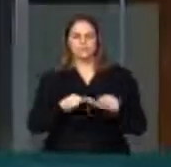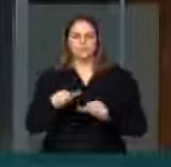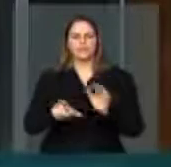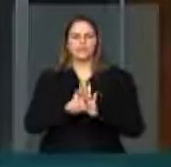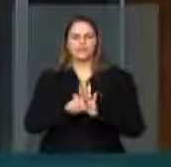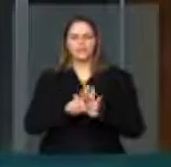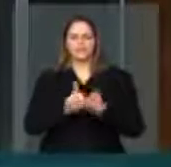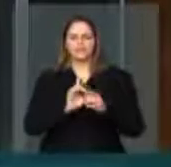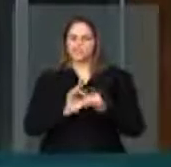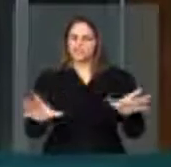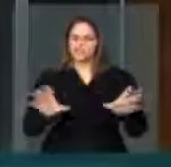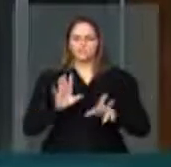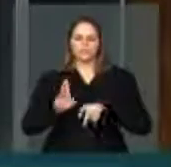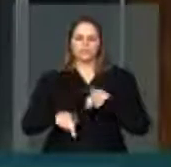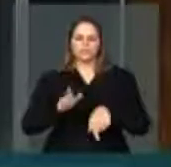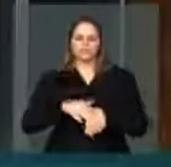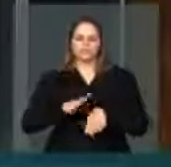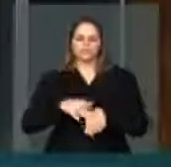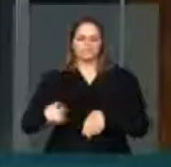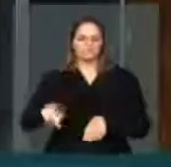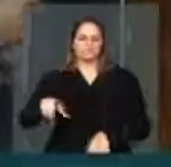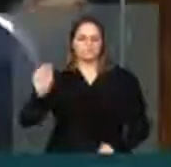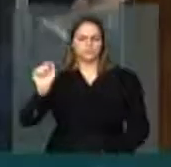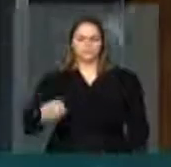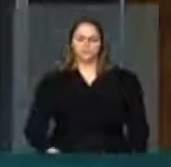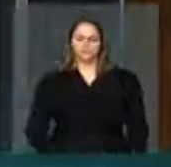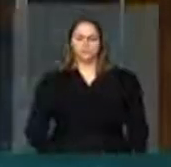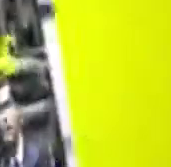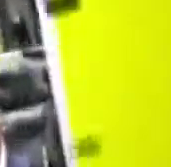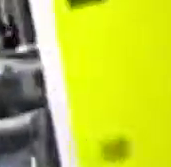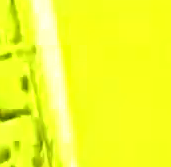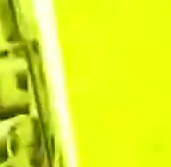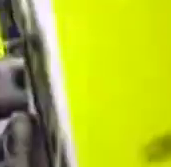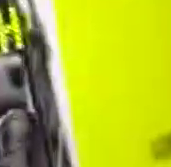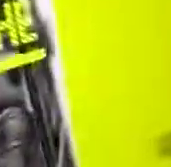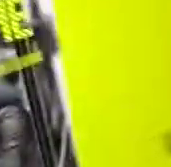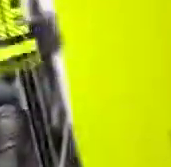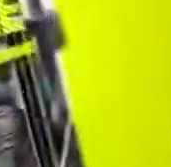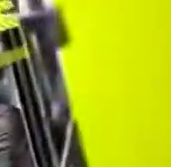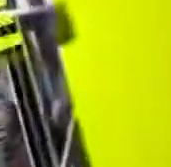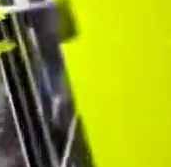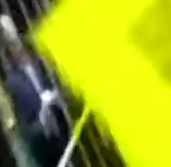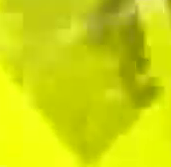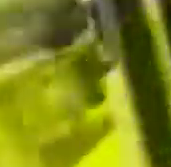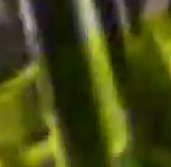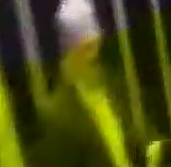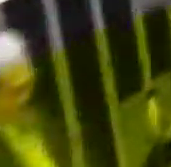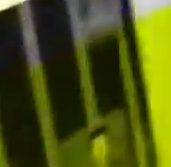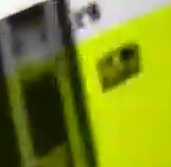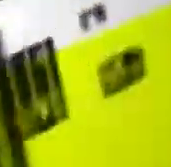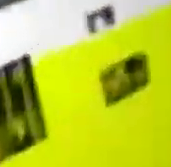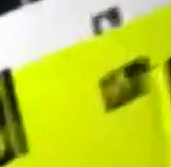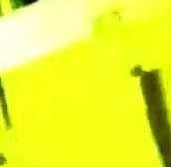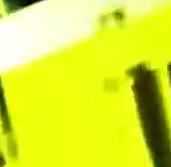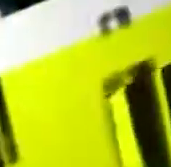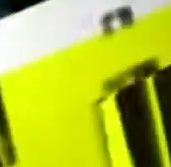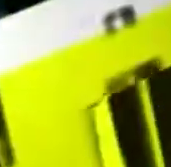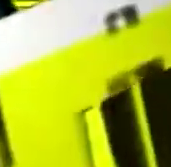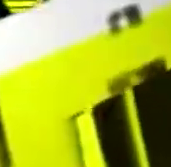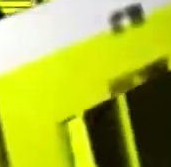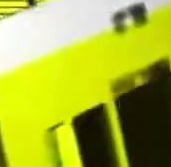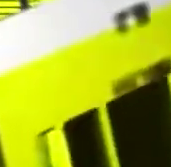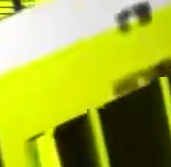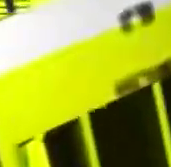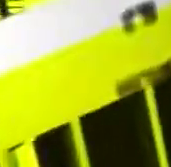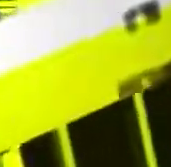o povo, o povo escolher. Muito obrigado, senhor presidente. Muito obrigado. Não que sejam menos importantes... Um